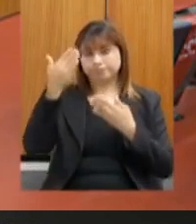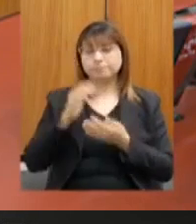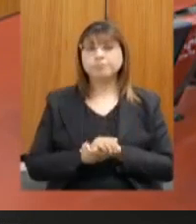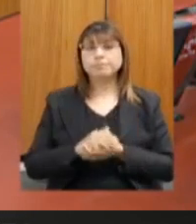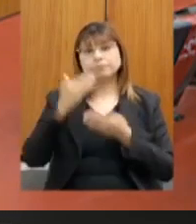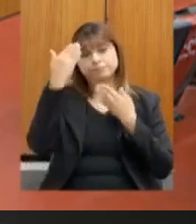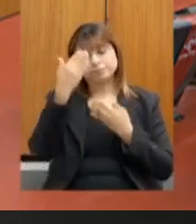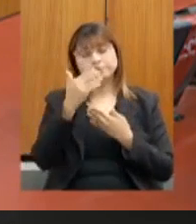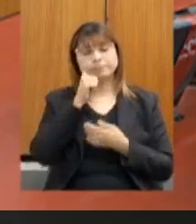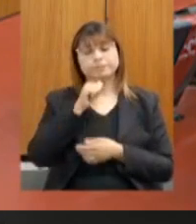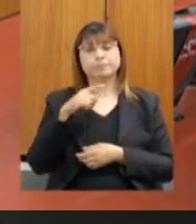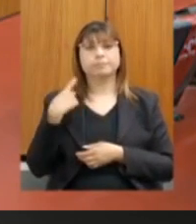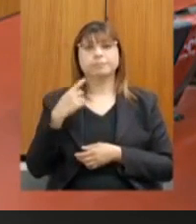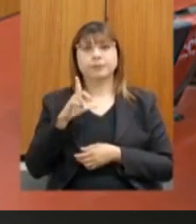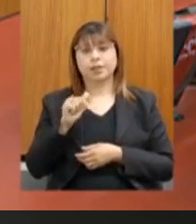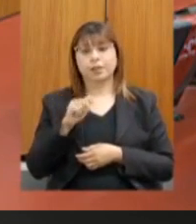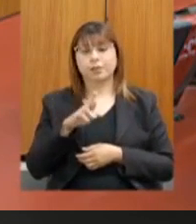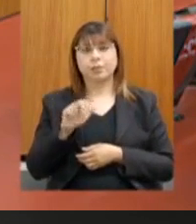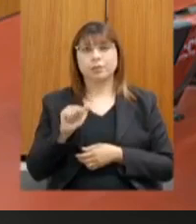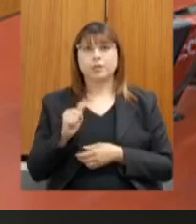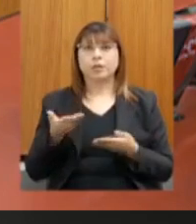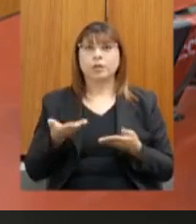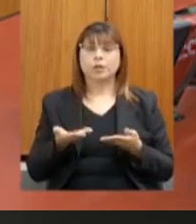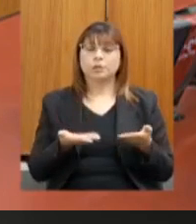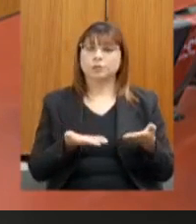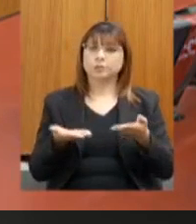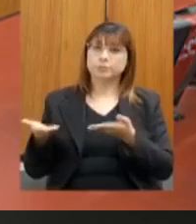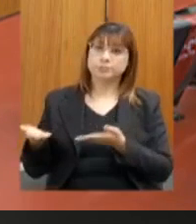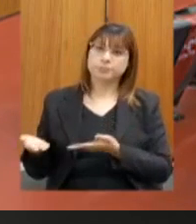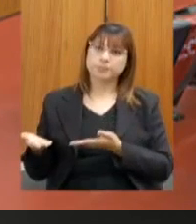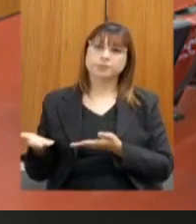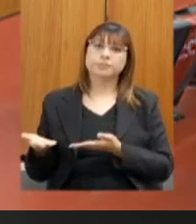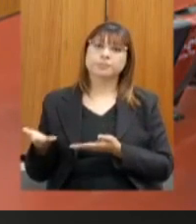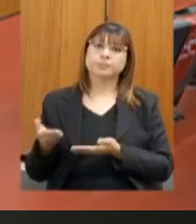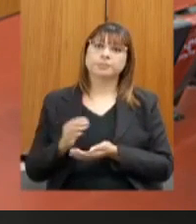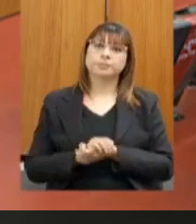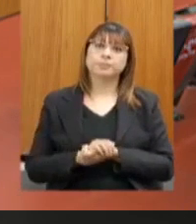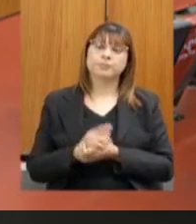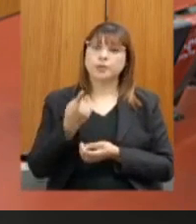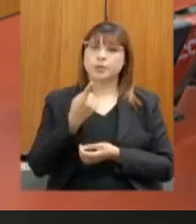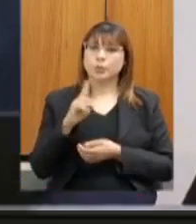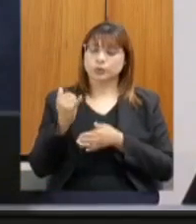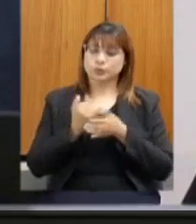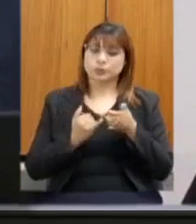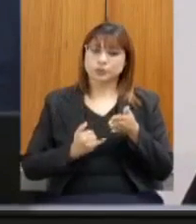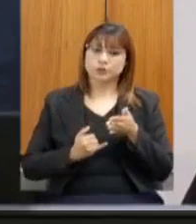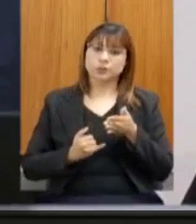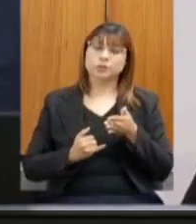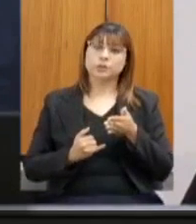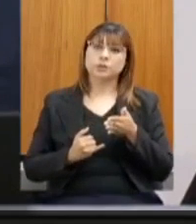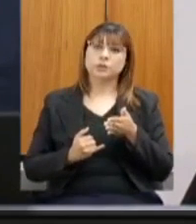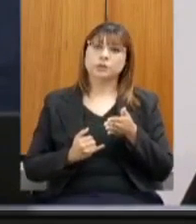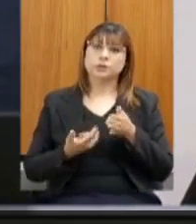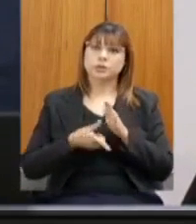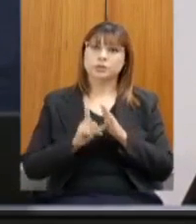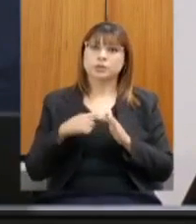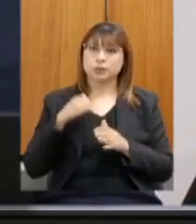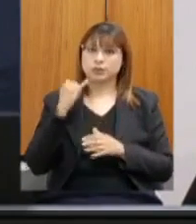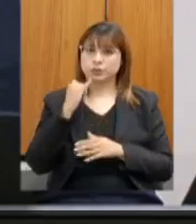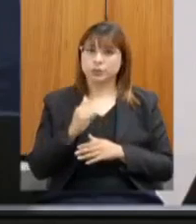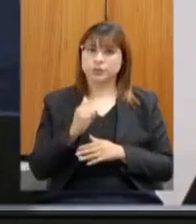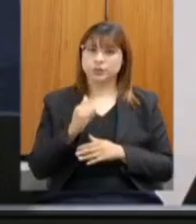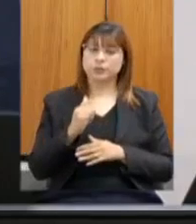deputado Laura Serrano, vamos passar a palavra agora para o último inscrito, como eu anunciei